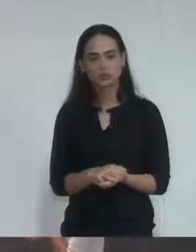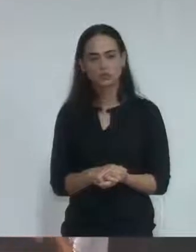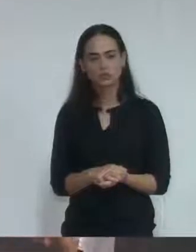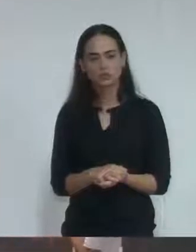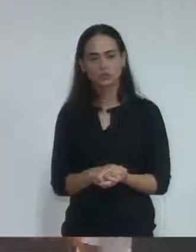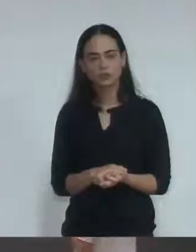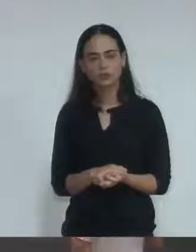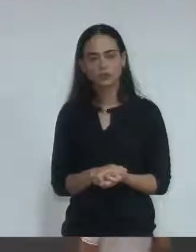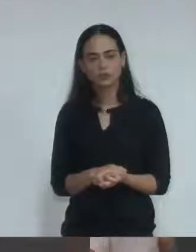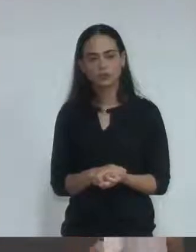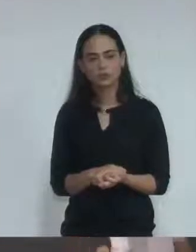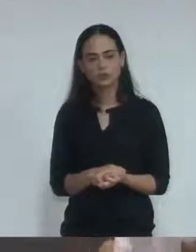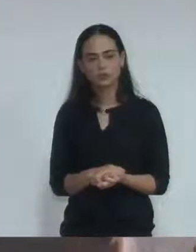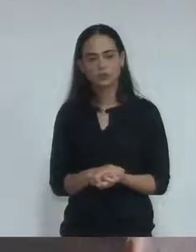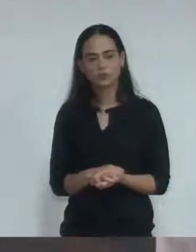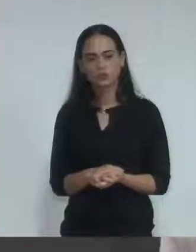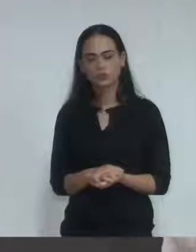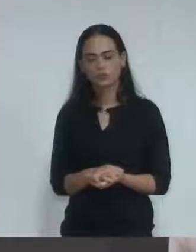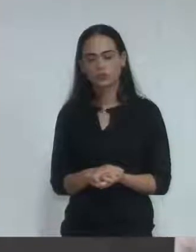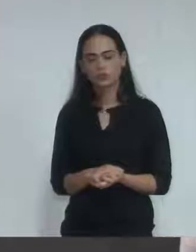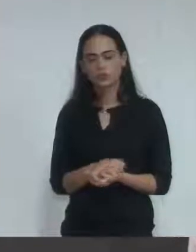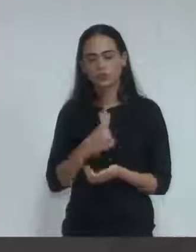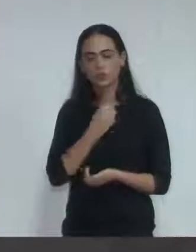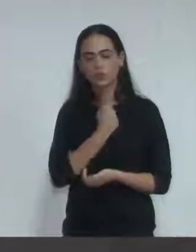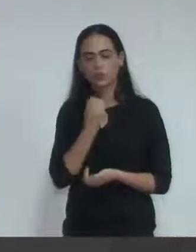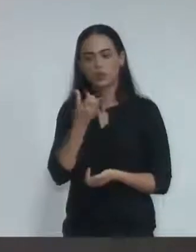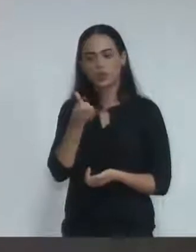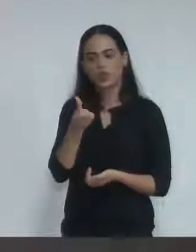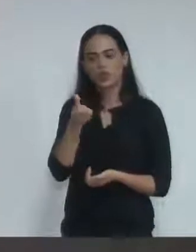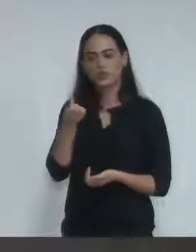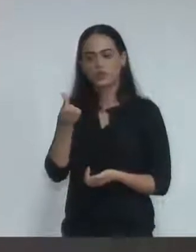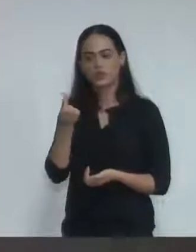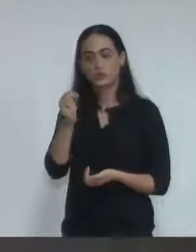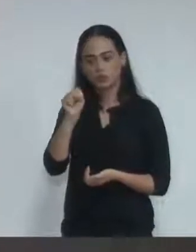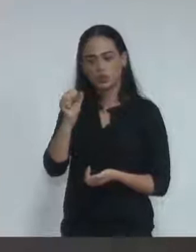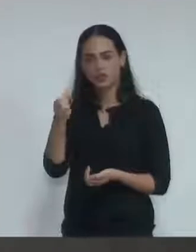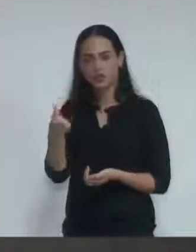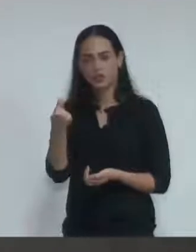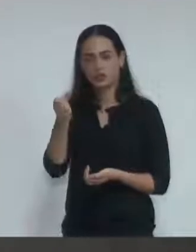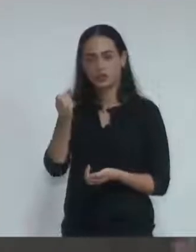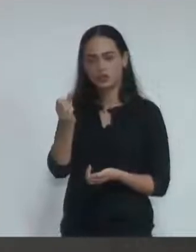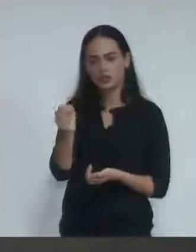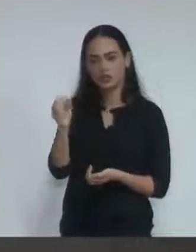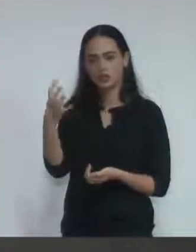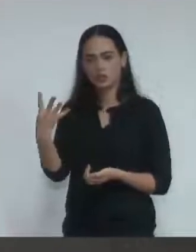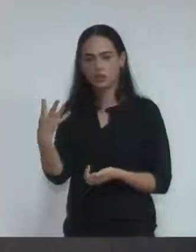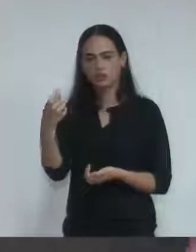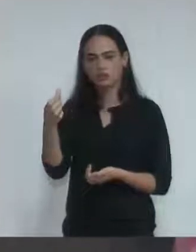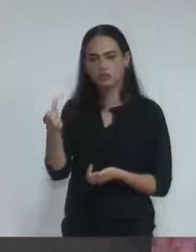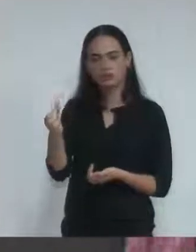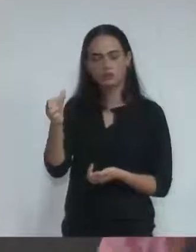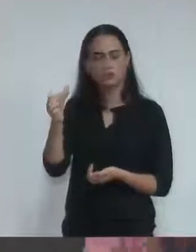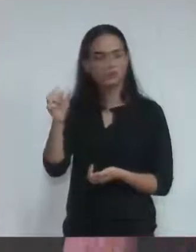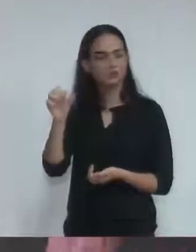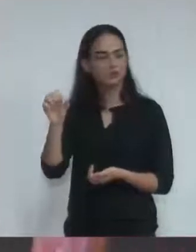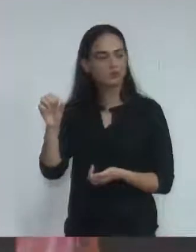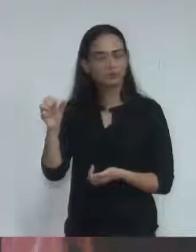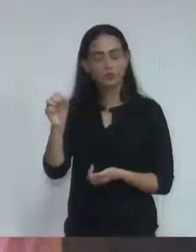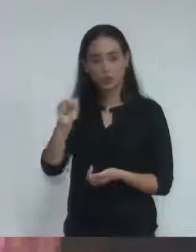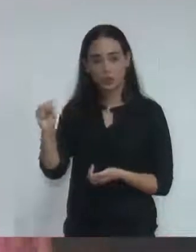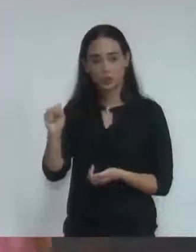Estão em discussões as moções número 84, 86, 87 e 88. Algum vereador querendo discuti-las?